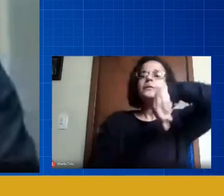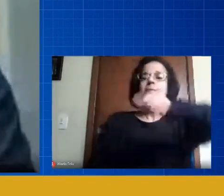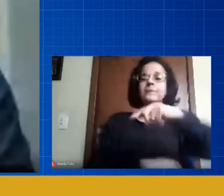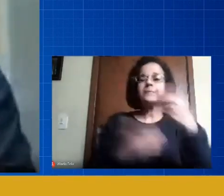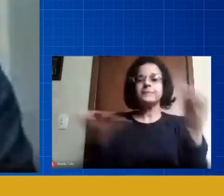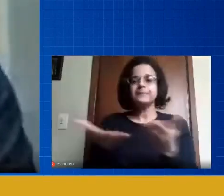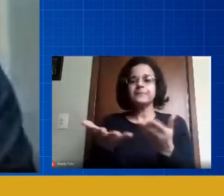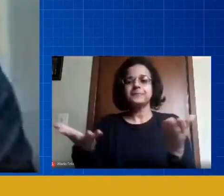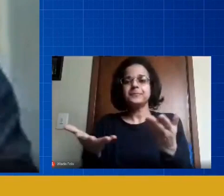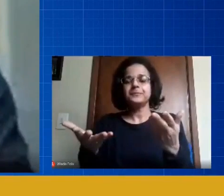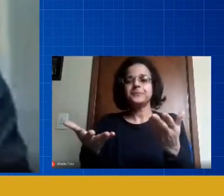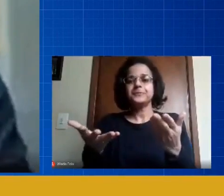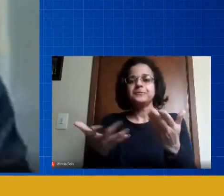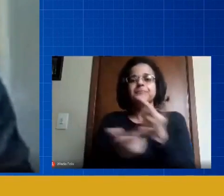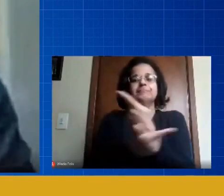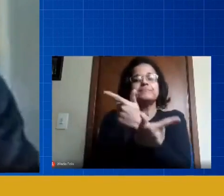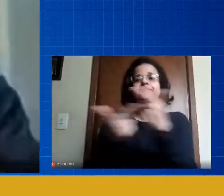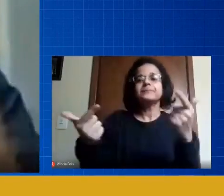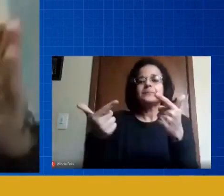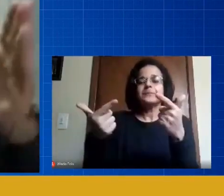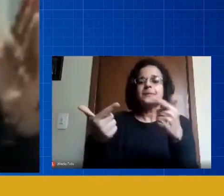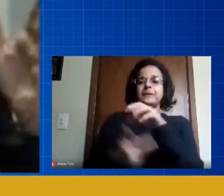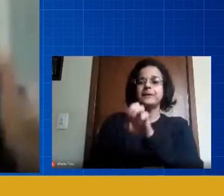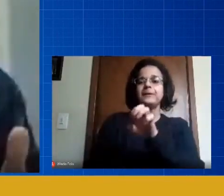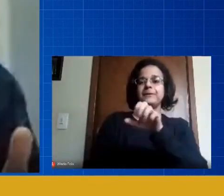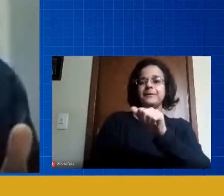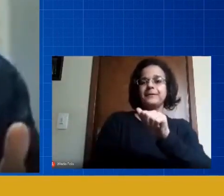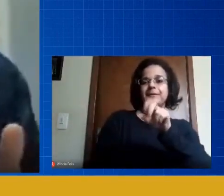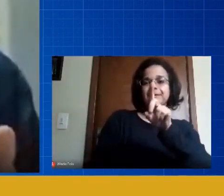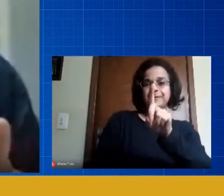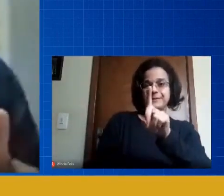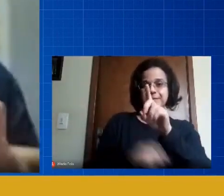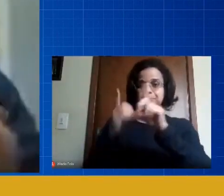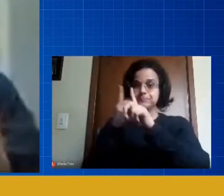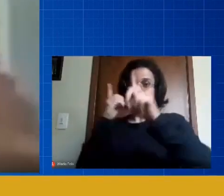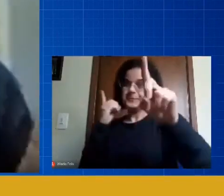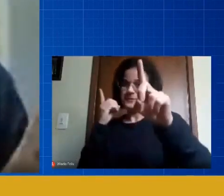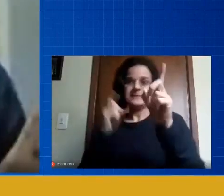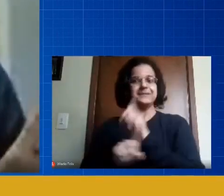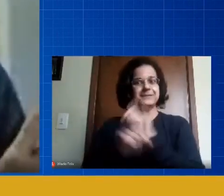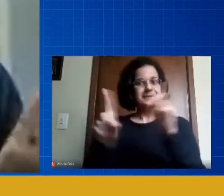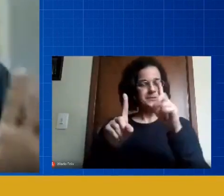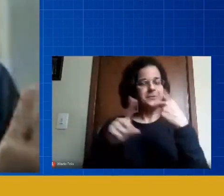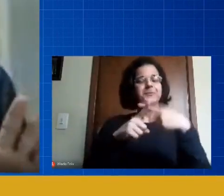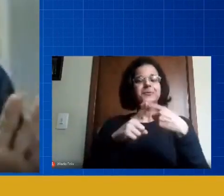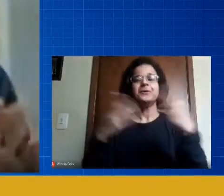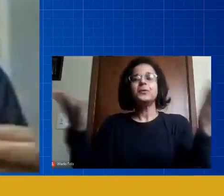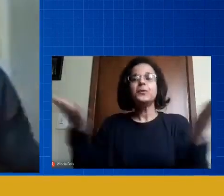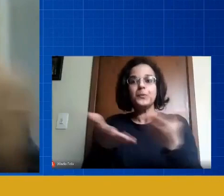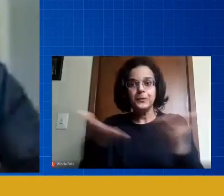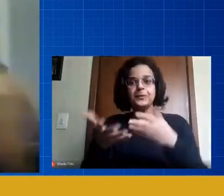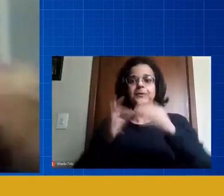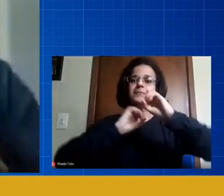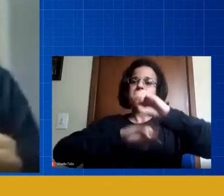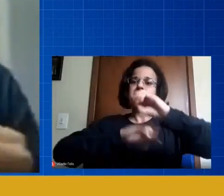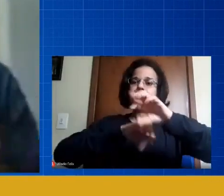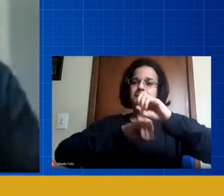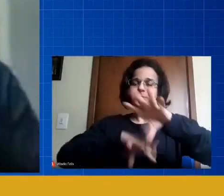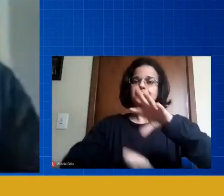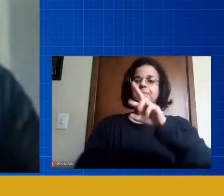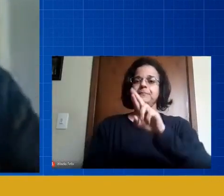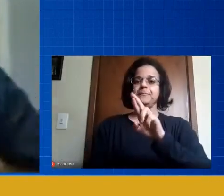não estamos fazendo a educação à distância nós estamos fazendo a educação remota o que nós estamos fazendo aqui é exatamente isso essa